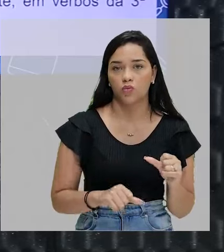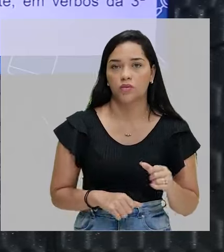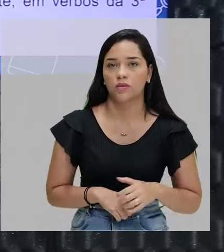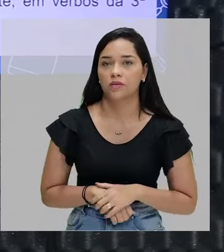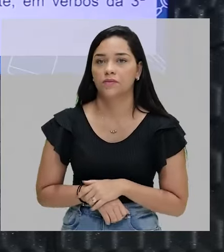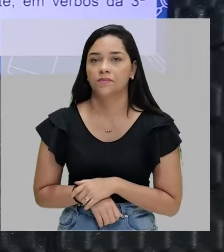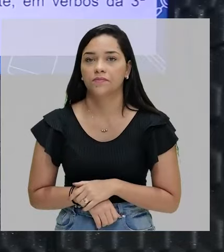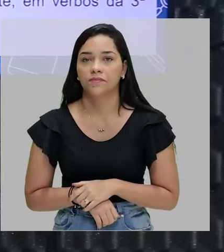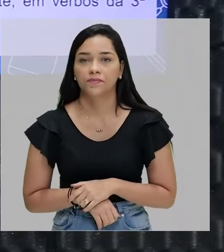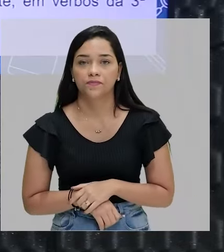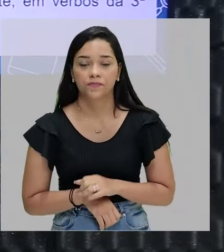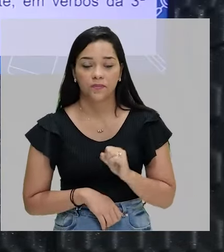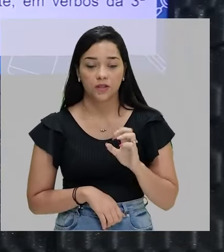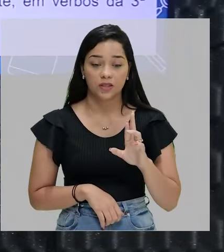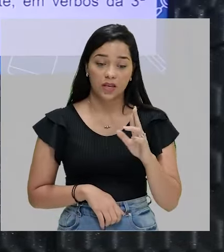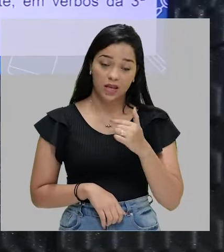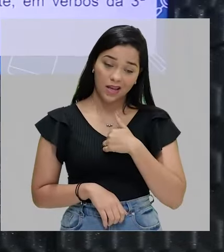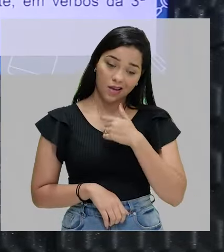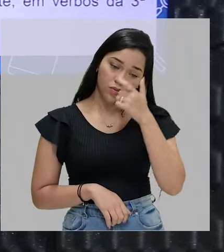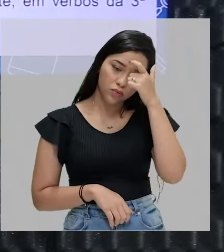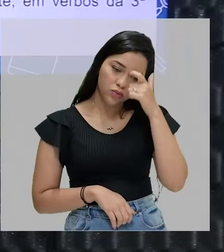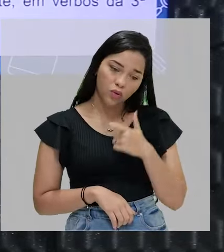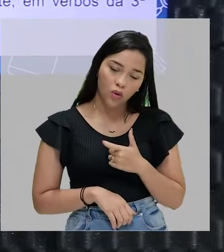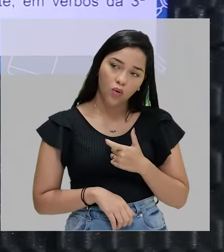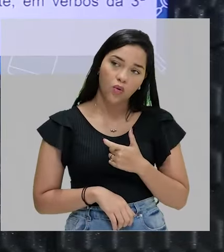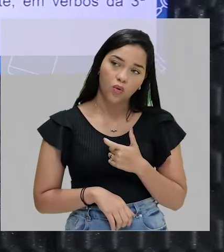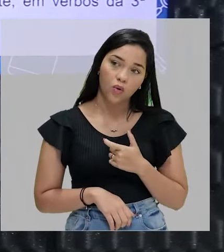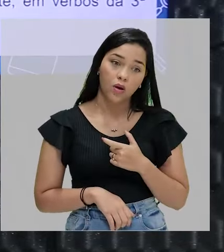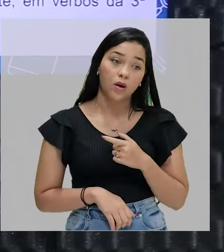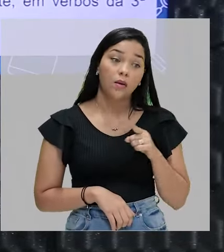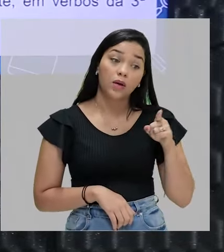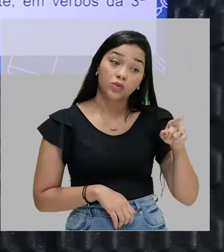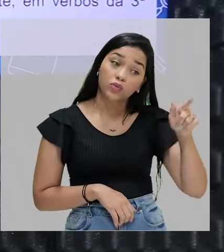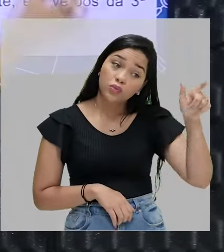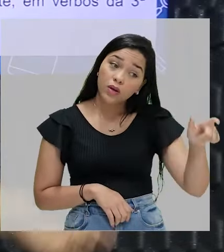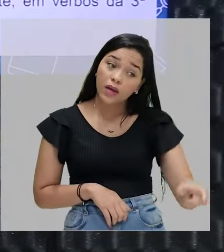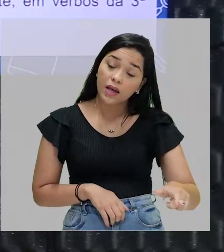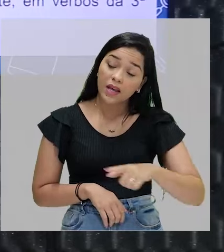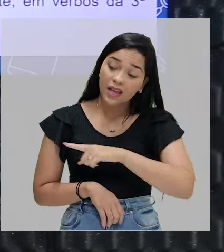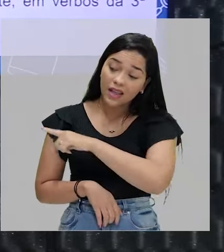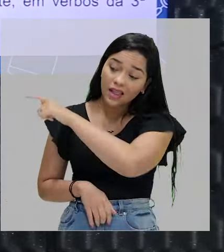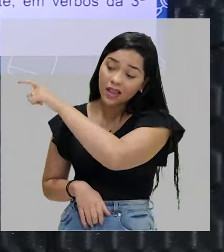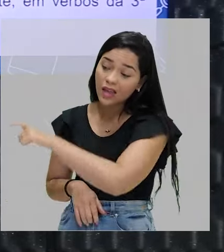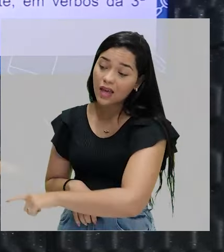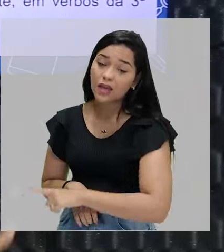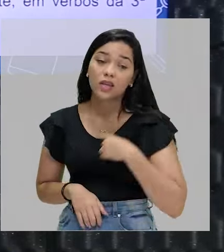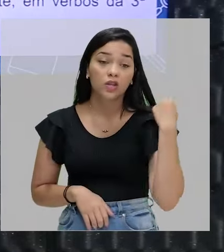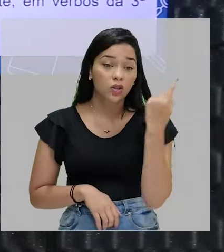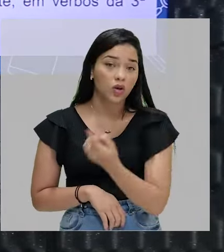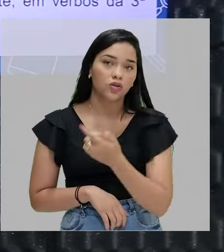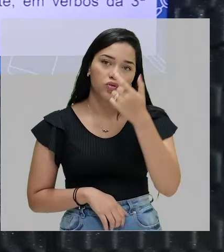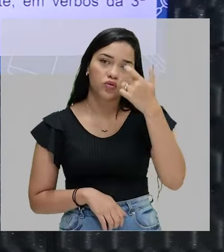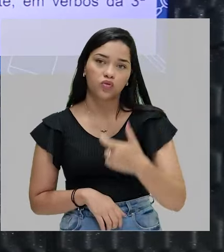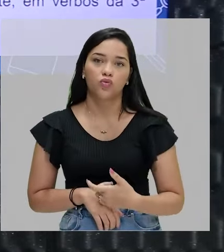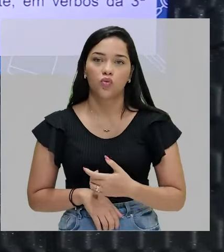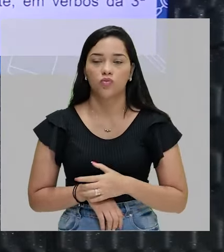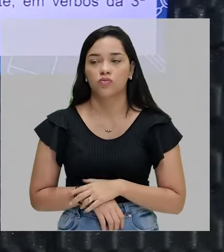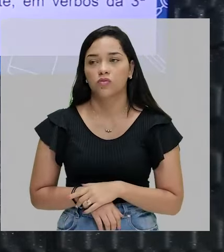Verbo ser, eu sou, mas tu és, e ele é, e nós, nós somos,